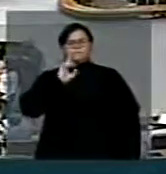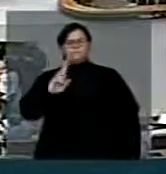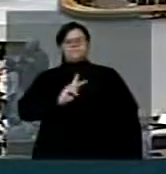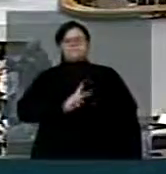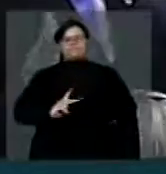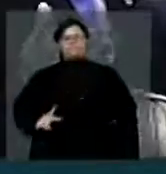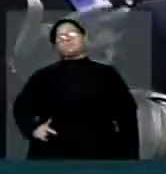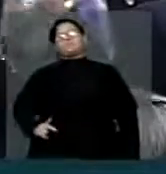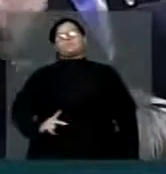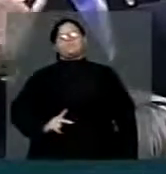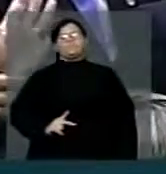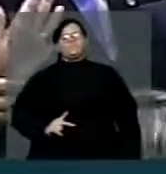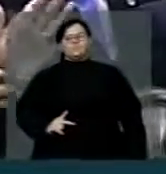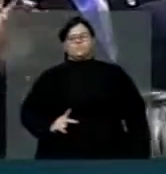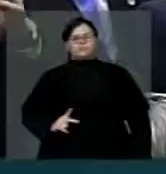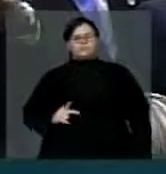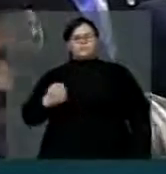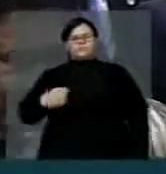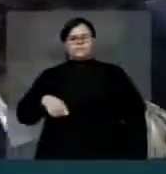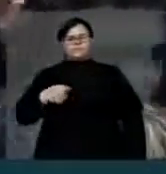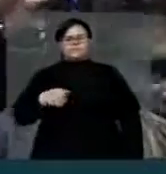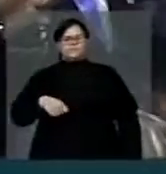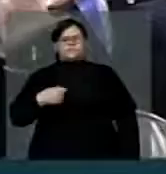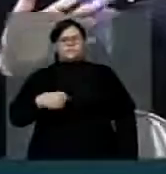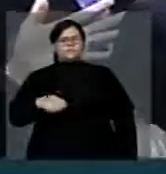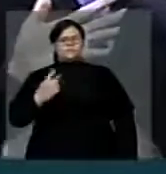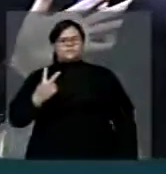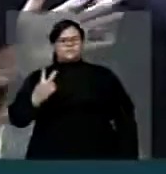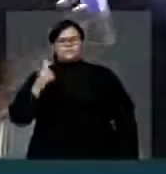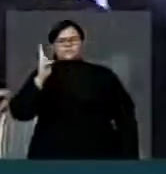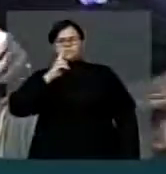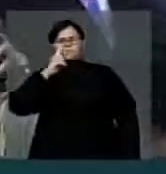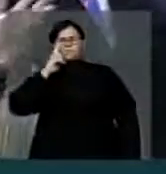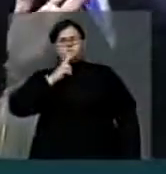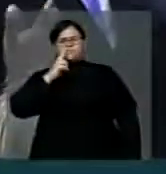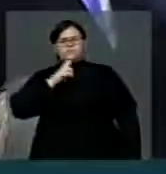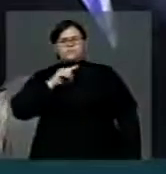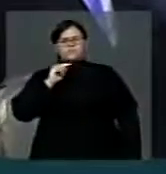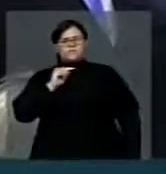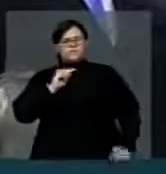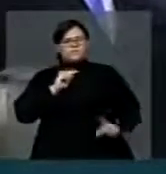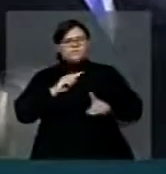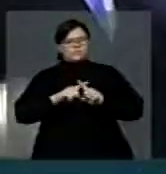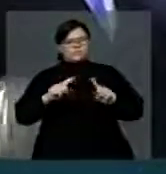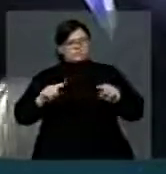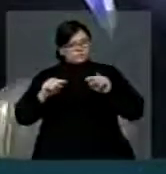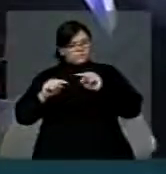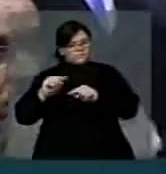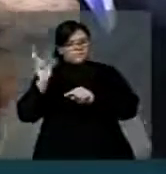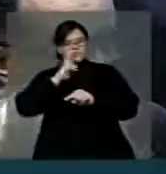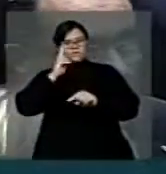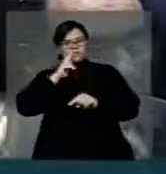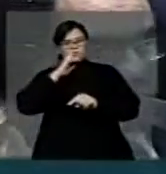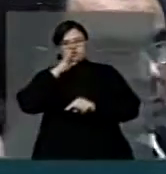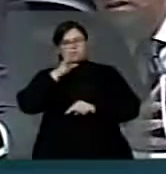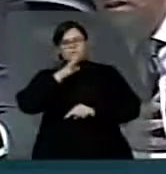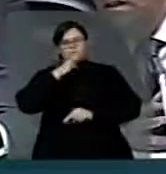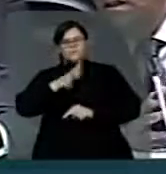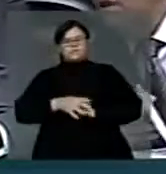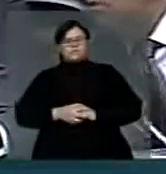constava duas urgências, não essa. Mas essa é urgência urgentíssima, deputado Bittar, porque é urgência urgentíssima.